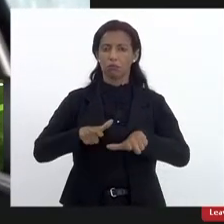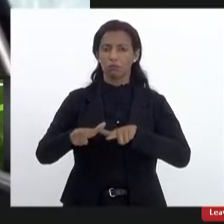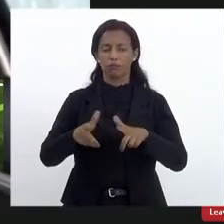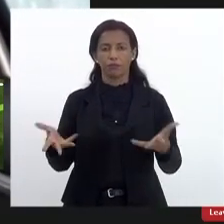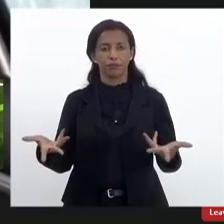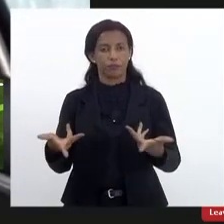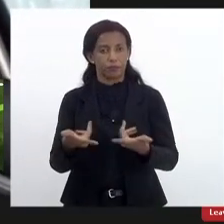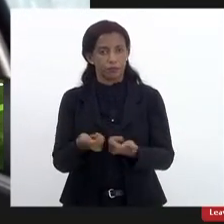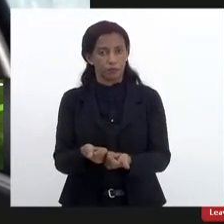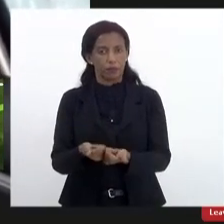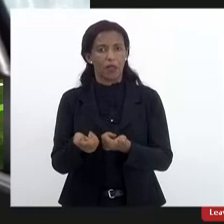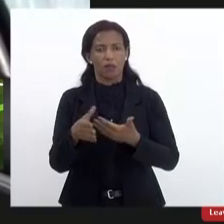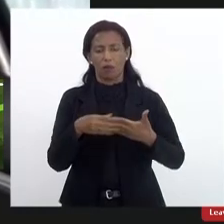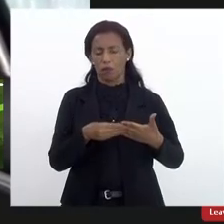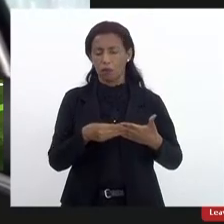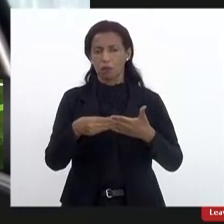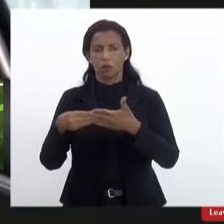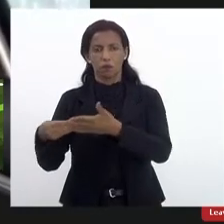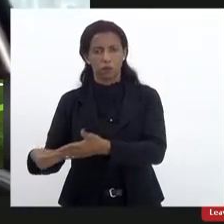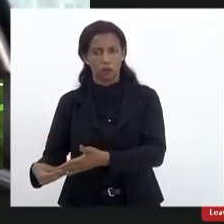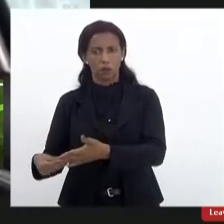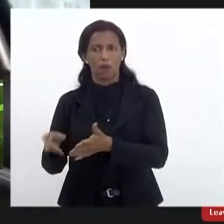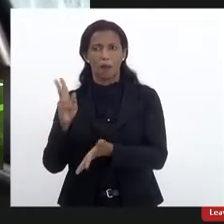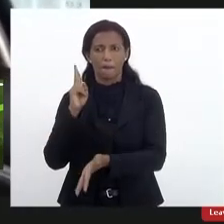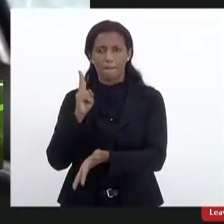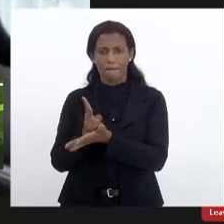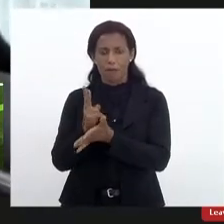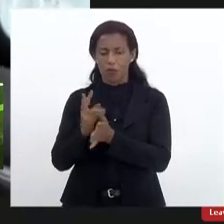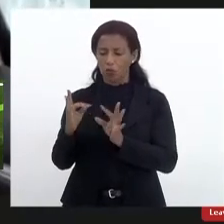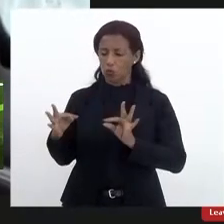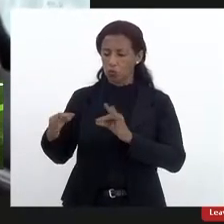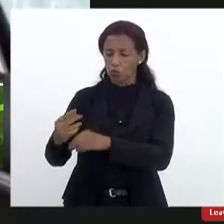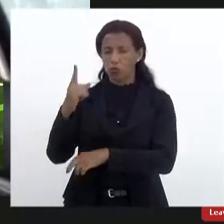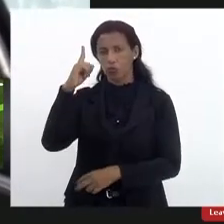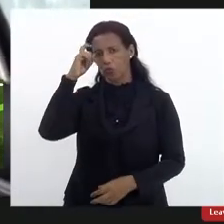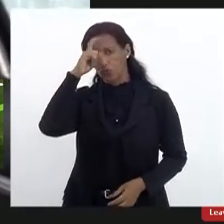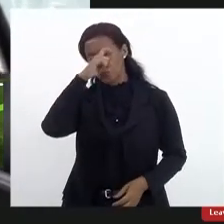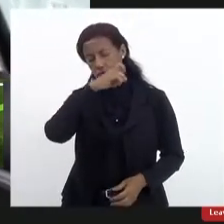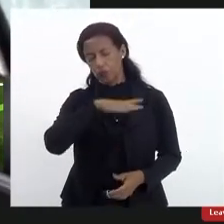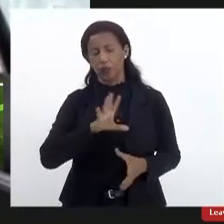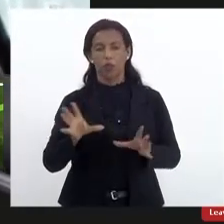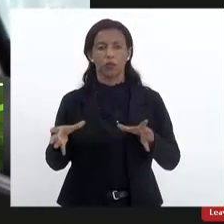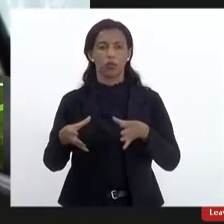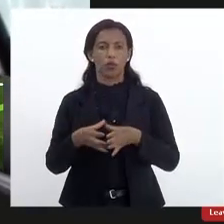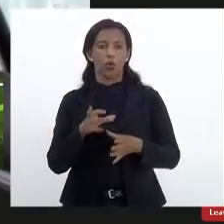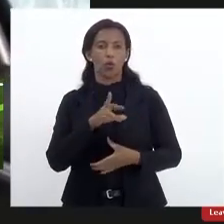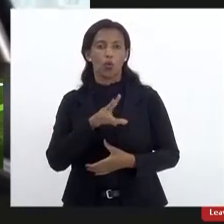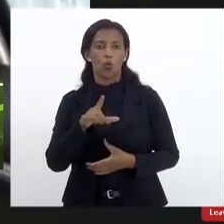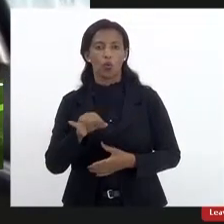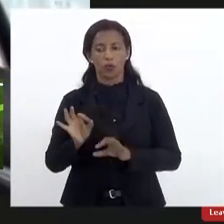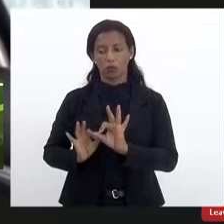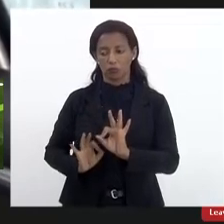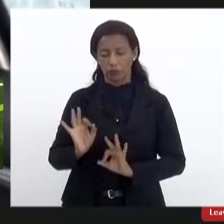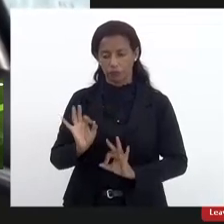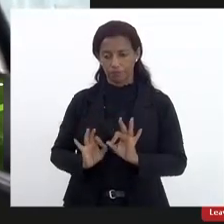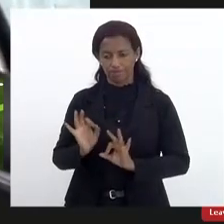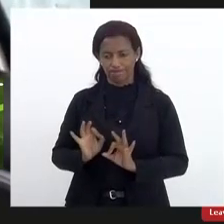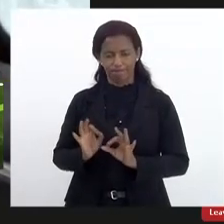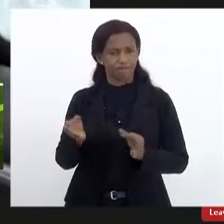vem conduzindo mesmo com toda essa dificuldade o conselho de forma